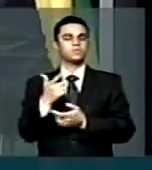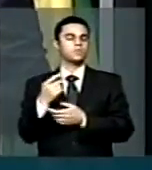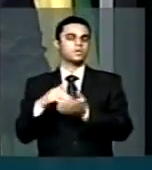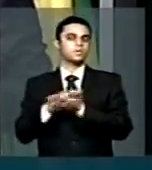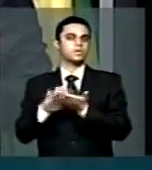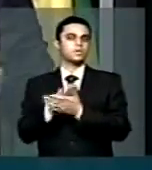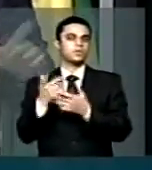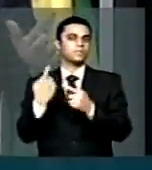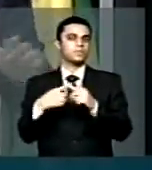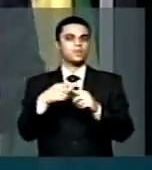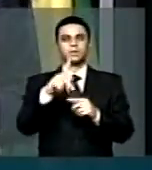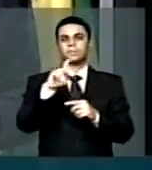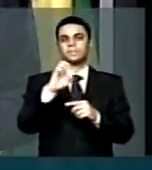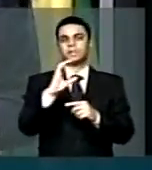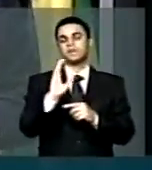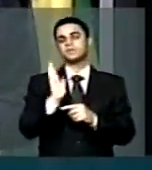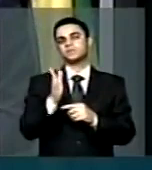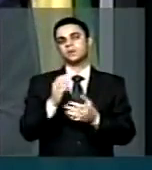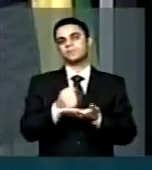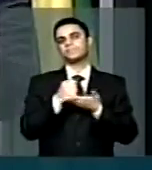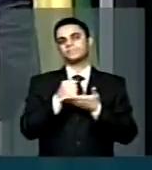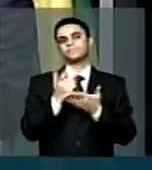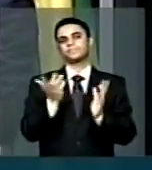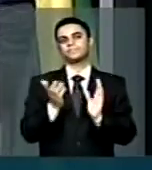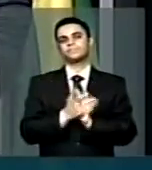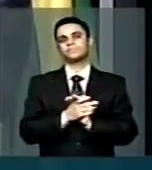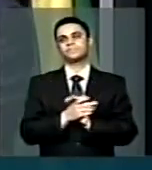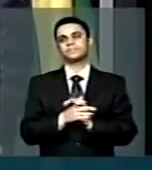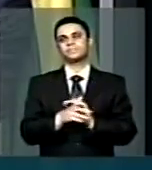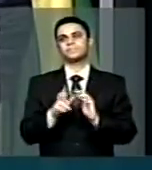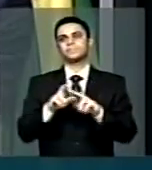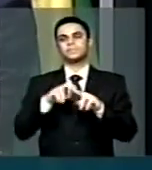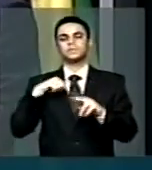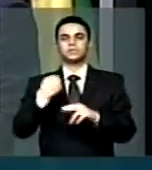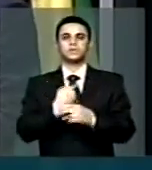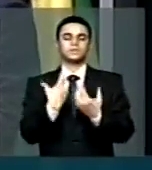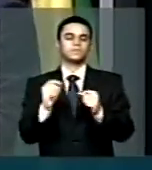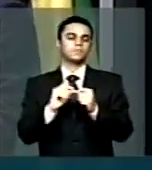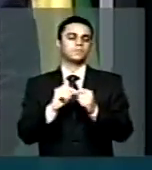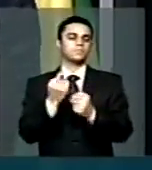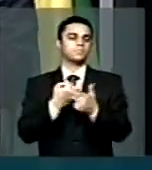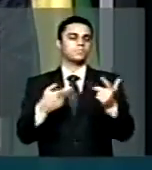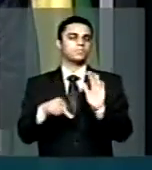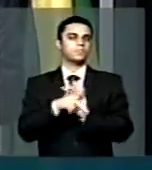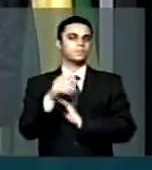porque a PEC já vale garantir. Então nós vamos causar um embrólio jurídico.